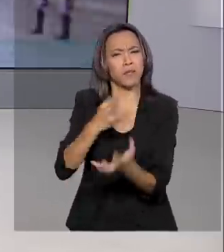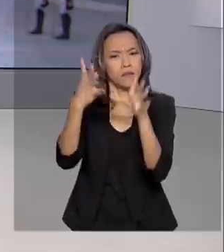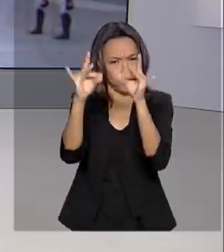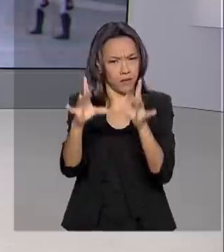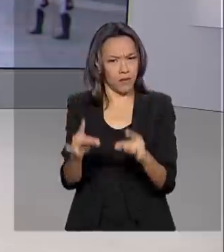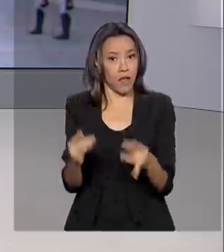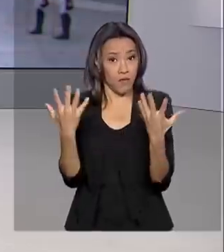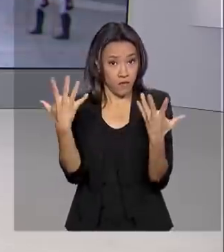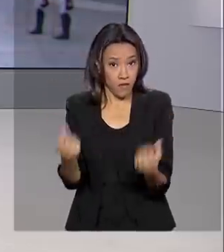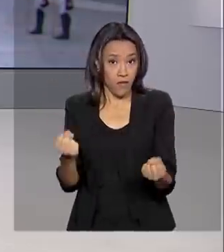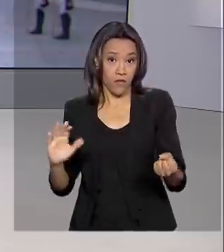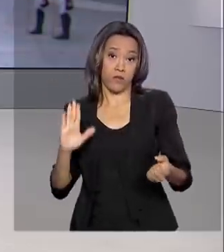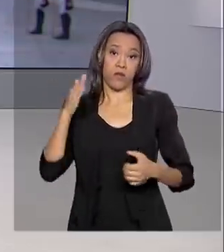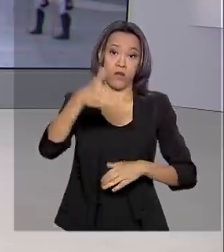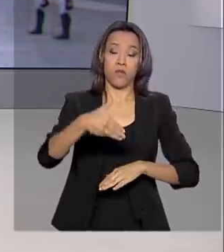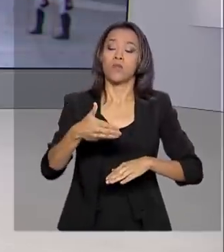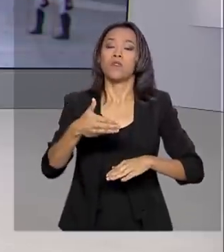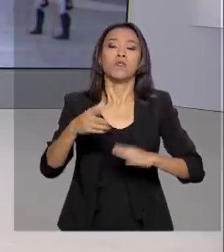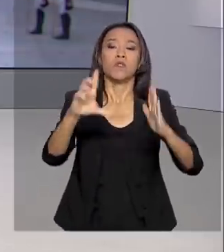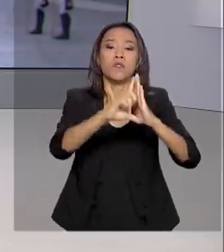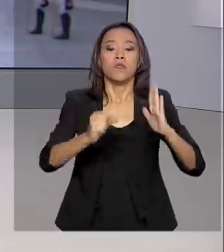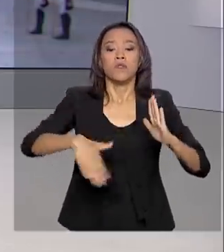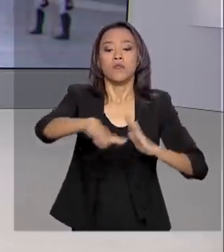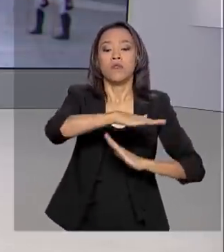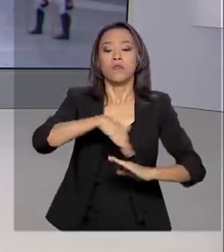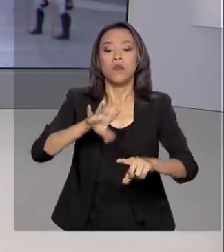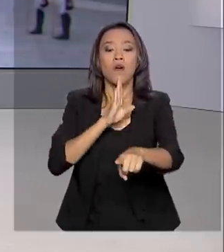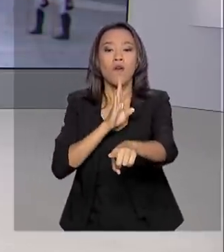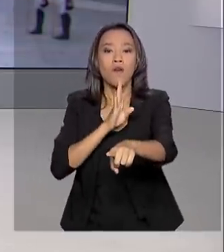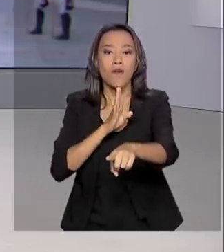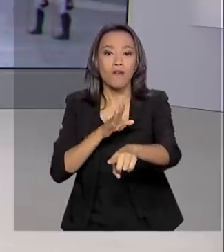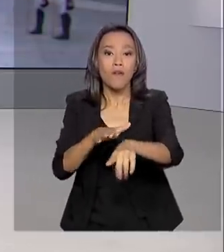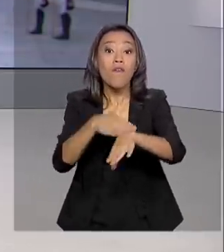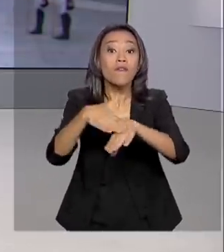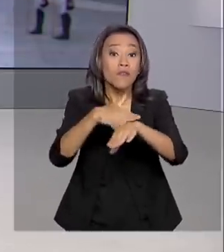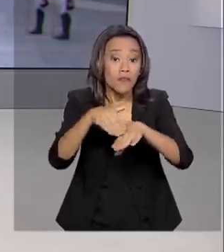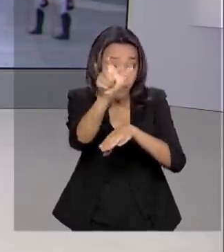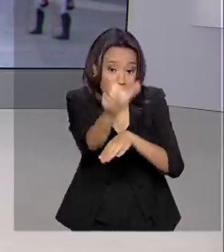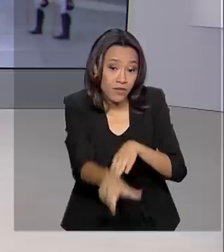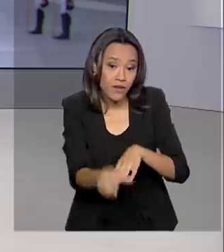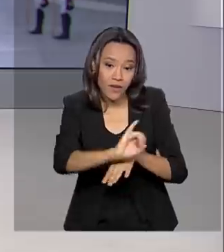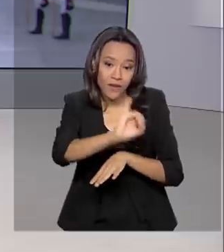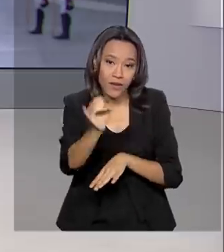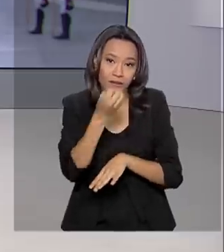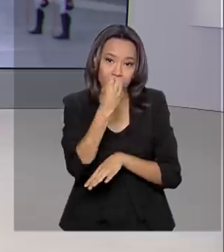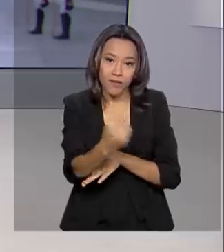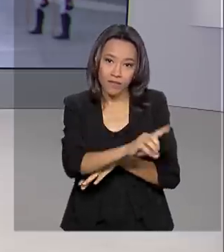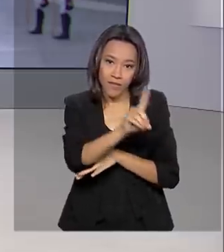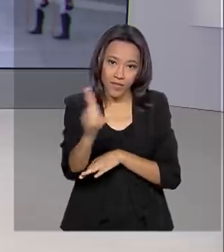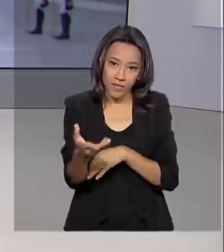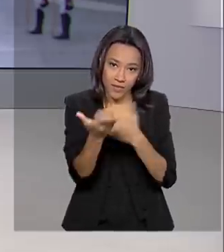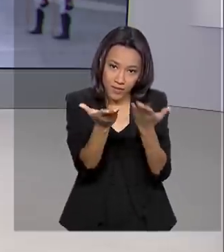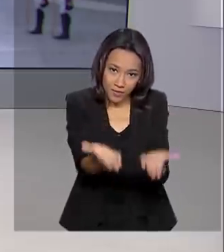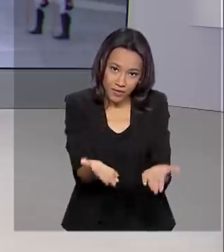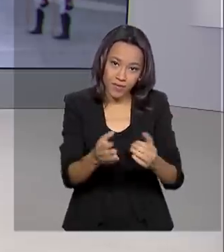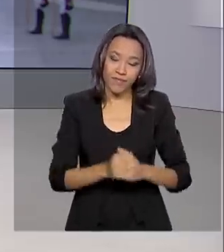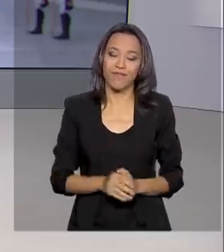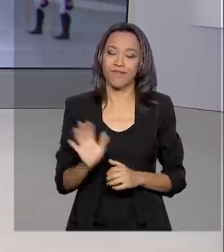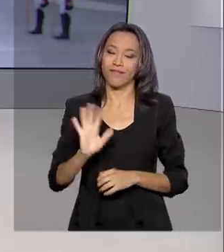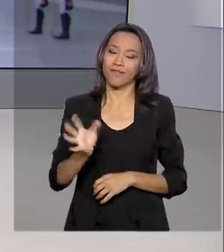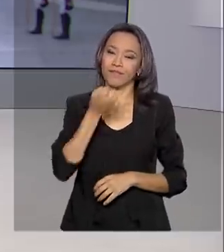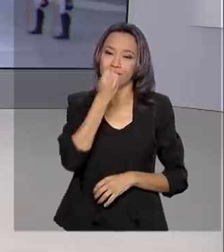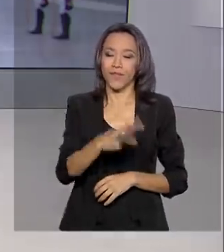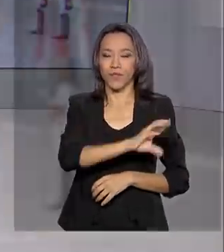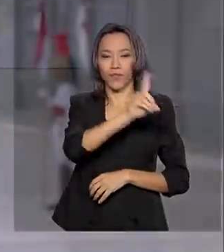gente vai agora até o Palácio do Planalto conversar com a repórter Luana Karen. Olá Luana, bom dia para você. Olá Carla, bom dia. Bom dia a todos que nos